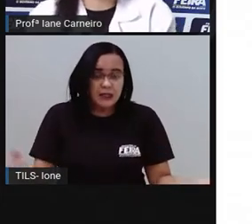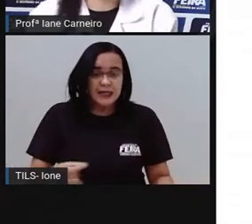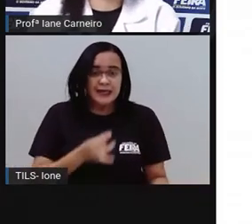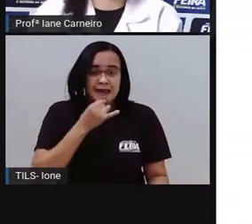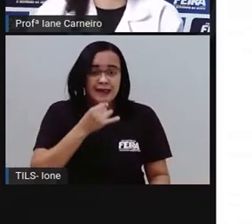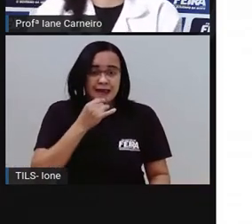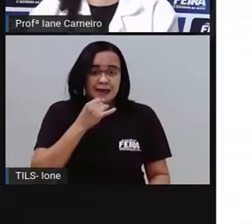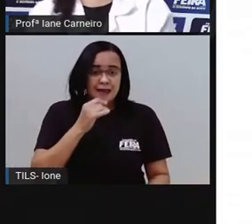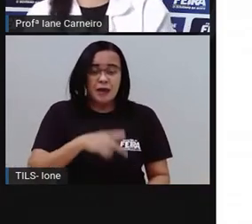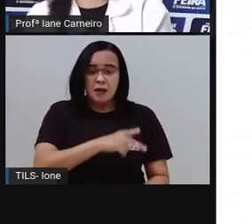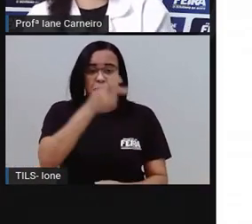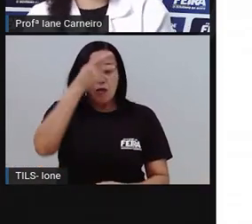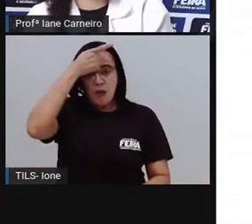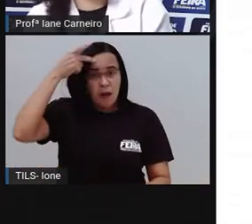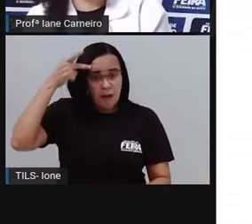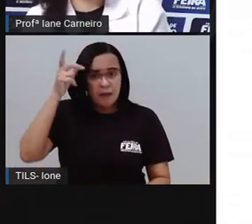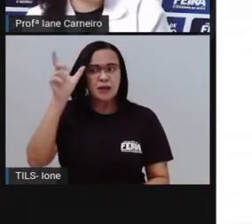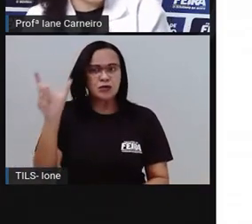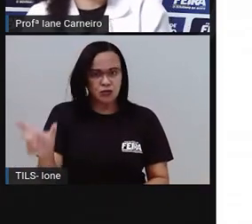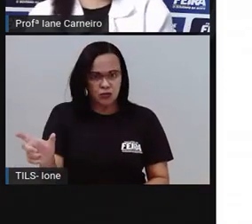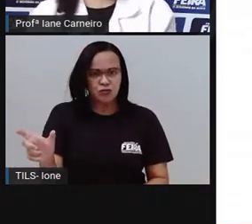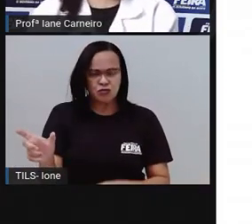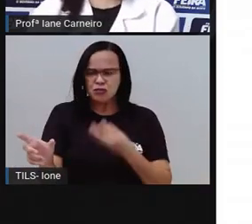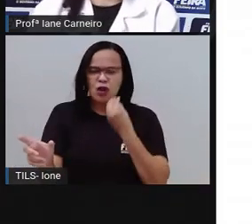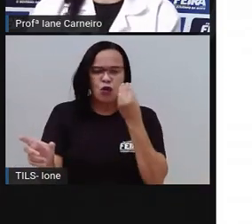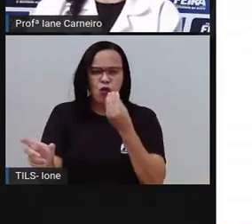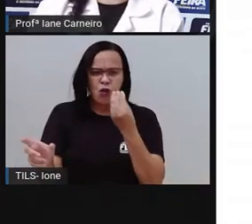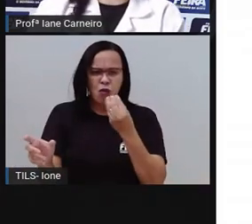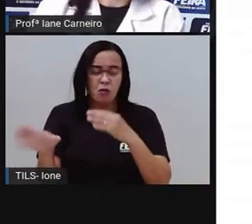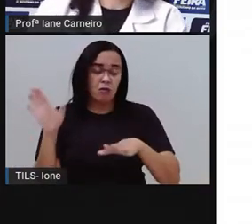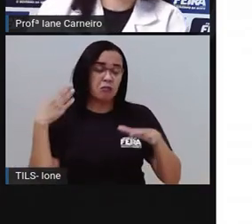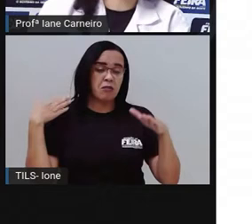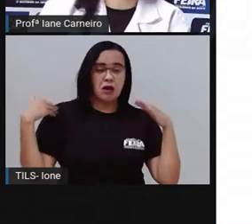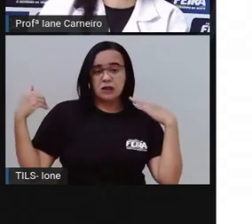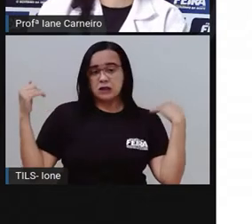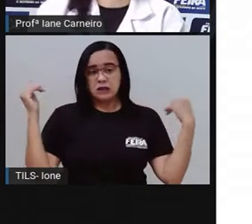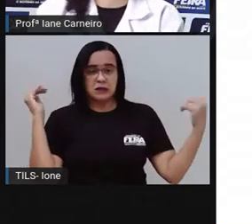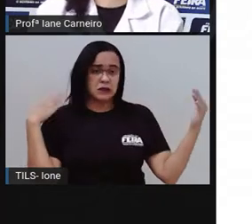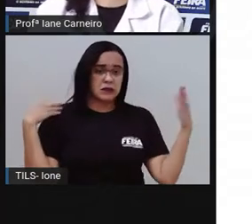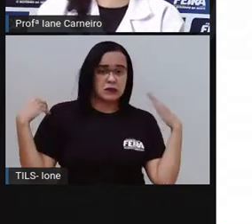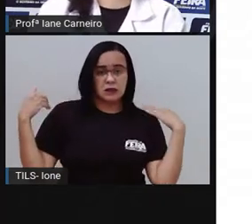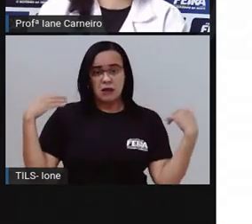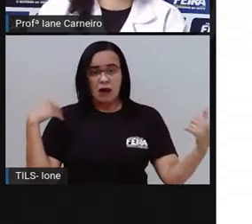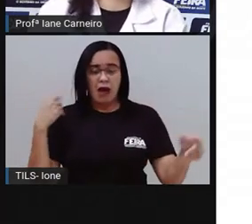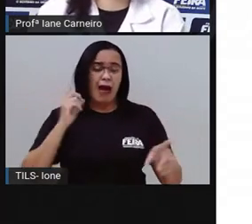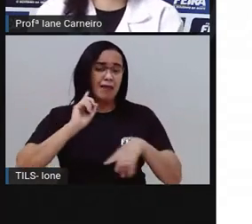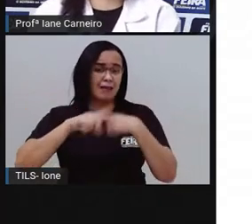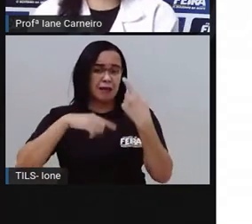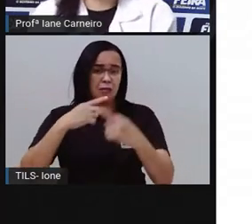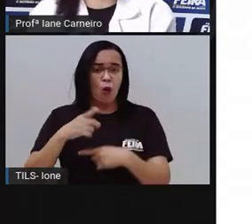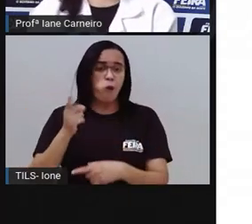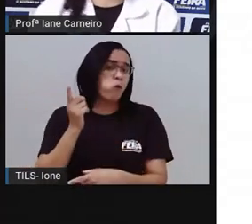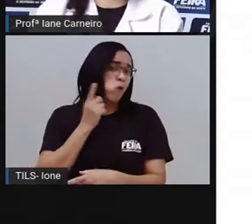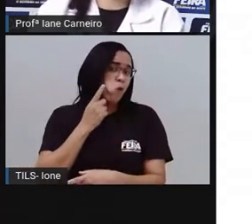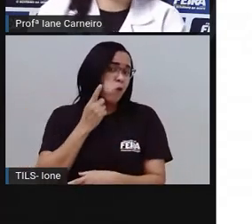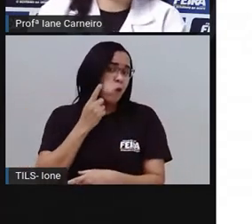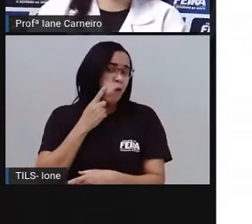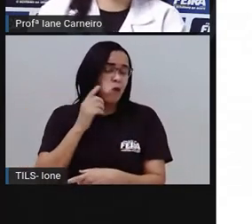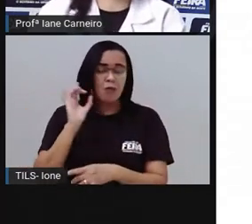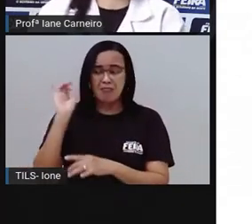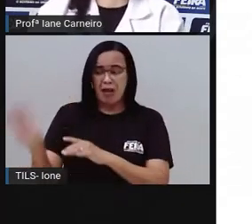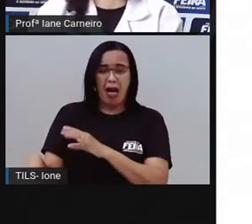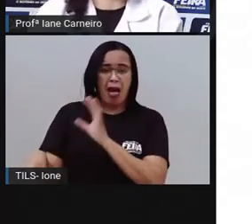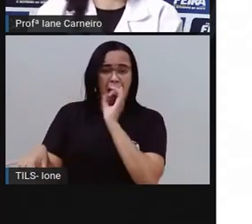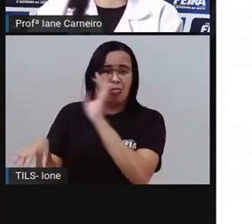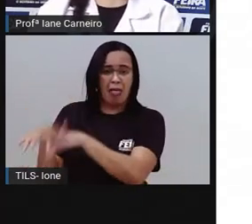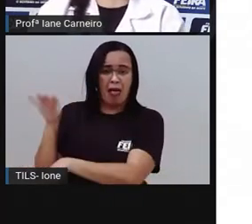Parque da Lagoa e aí deixou cair papel de bala. Outra pessoa que foi e deixou cair o saco do salgadinho